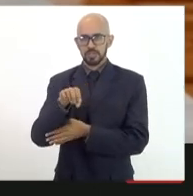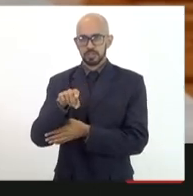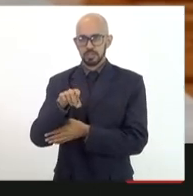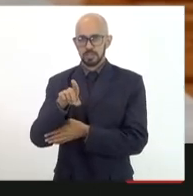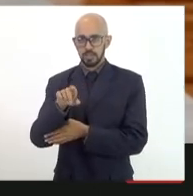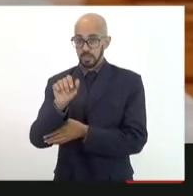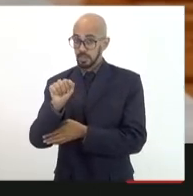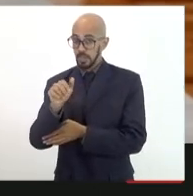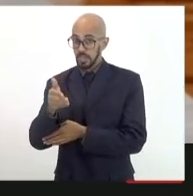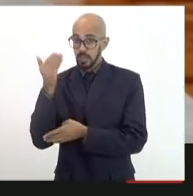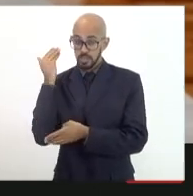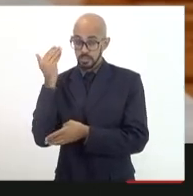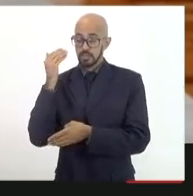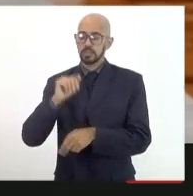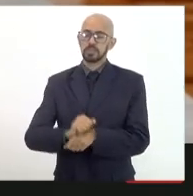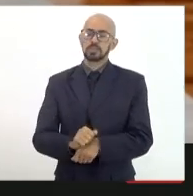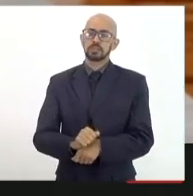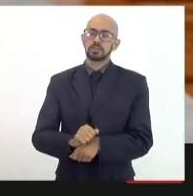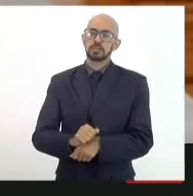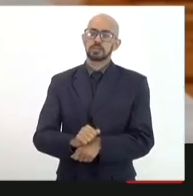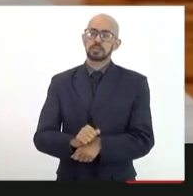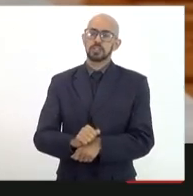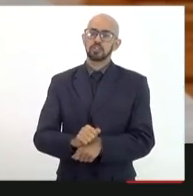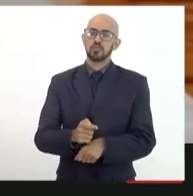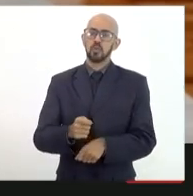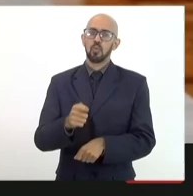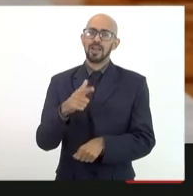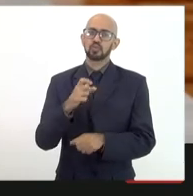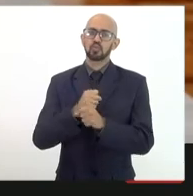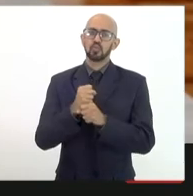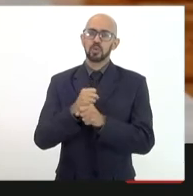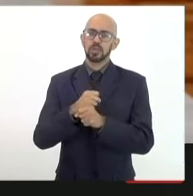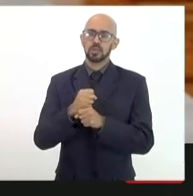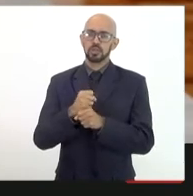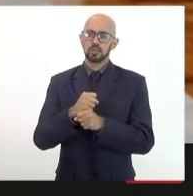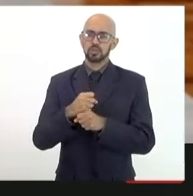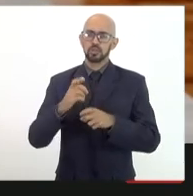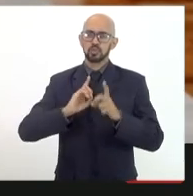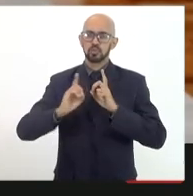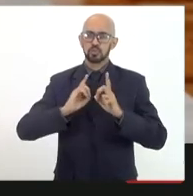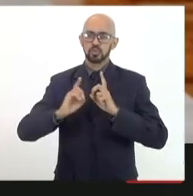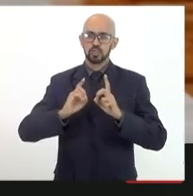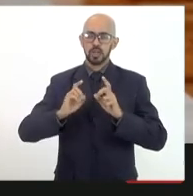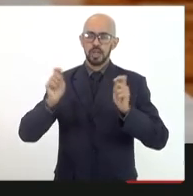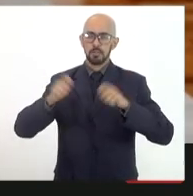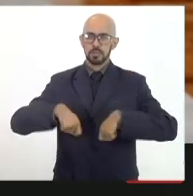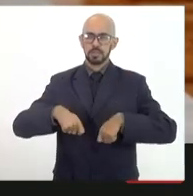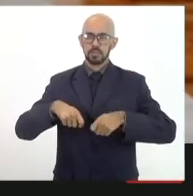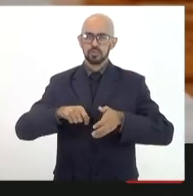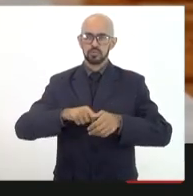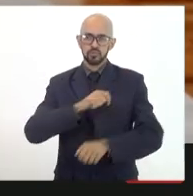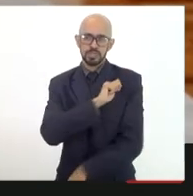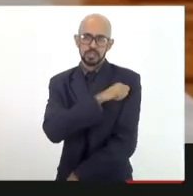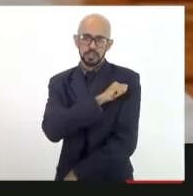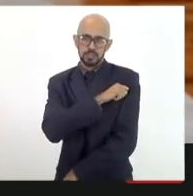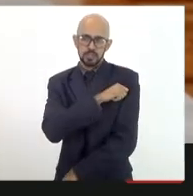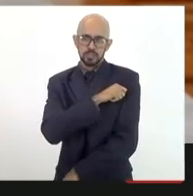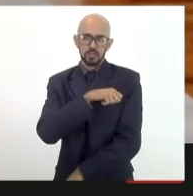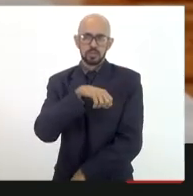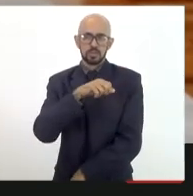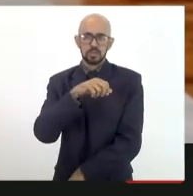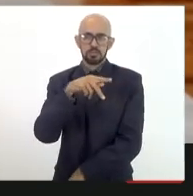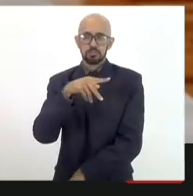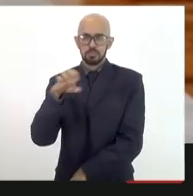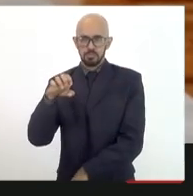que a gente ficou quase um ano discutindo a possibilidade de fiscalização via secretaria de Fazenda das participações especiais